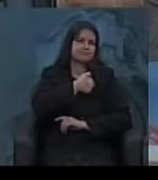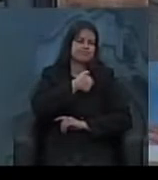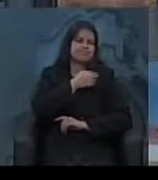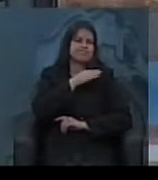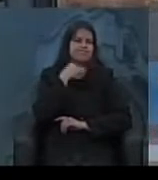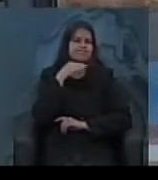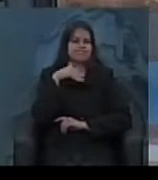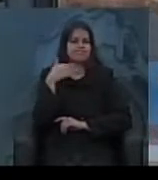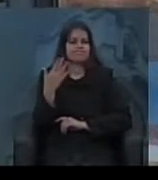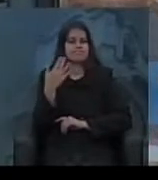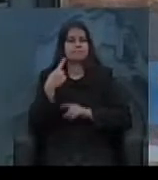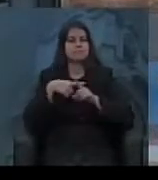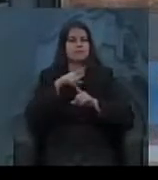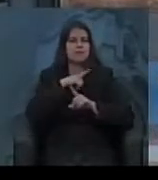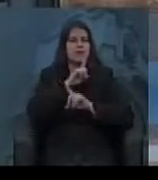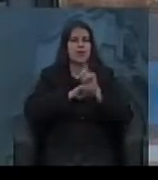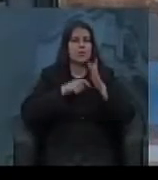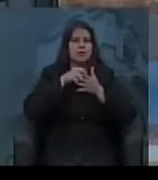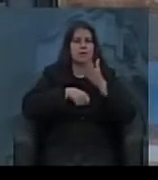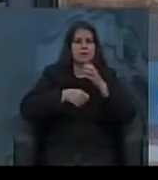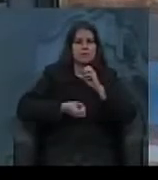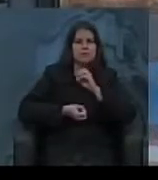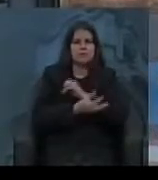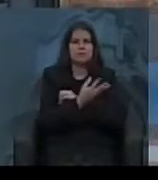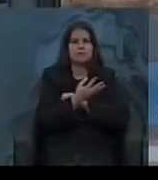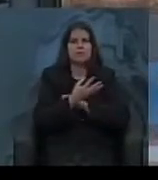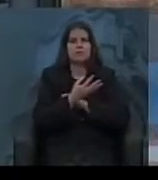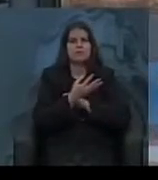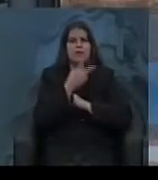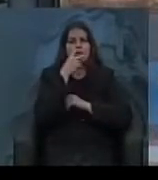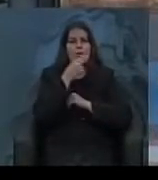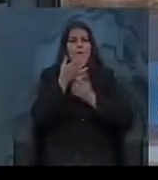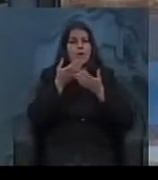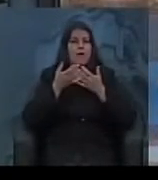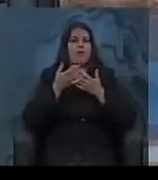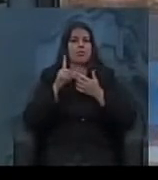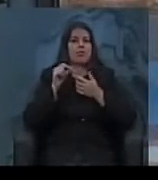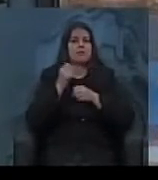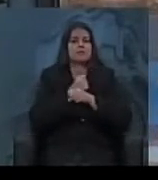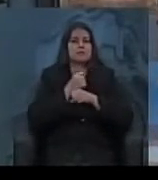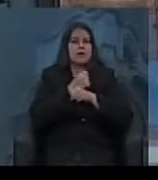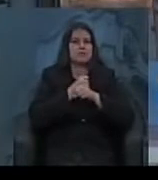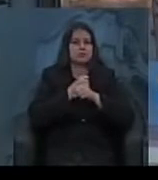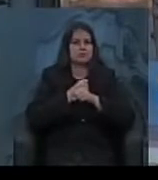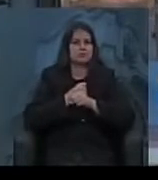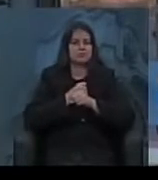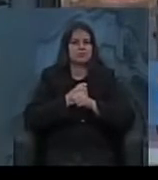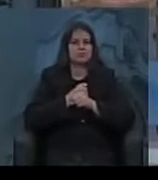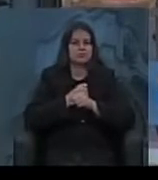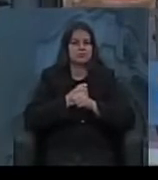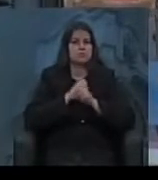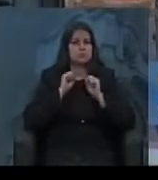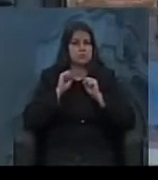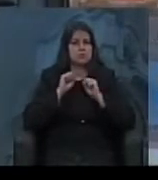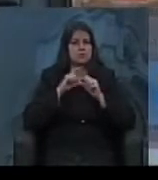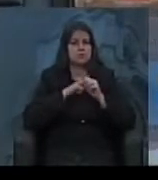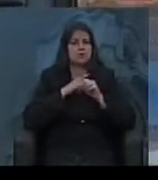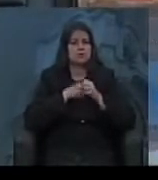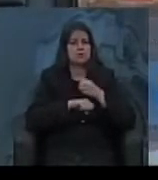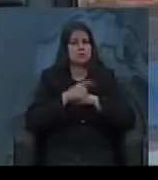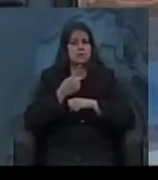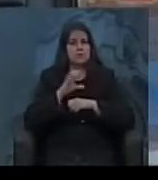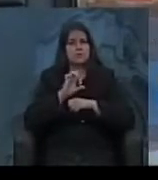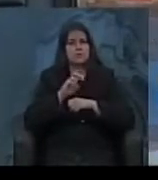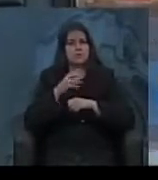revertendo uma tentativa de golpe, estava em... Adia o golpe por 10 anos. Ou seja, o golpe que poderia ser dado em 54